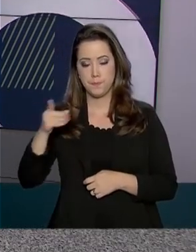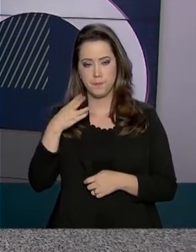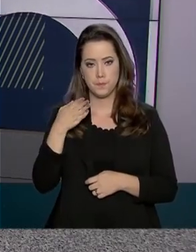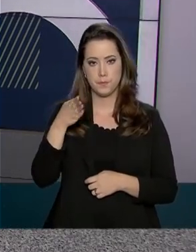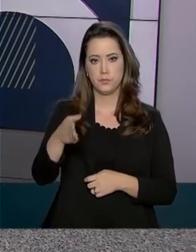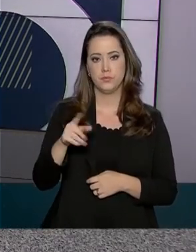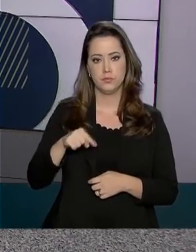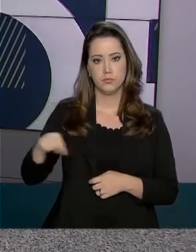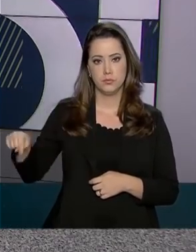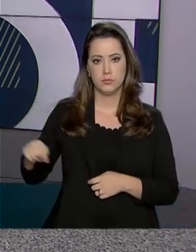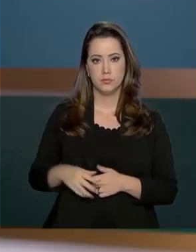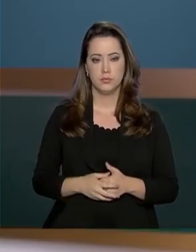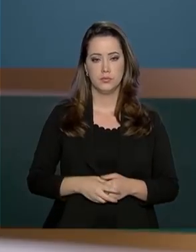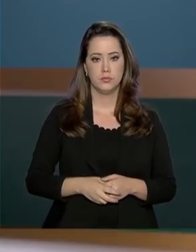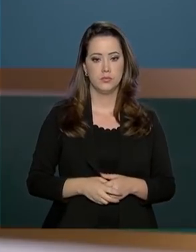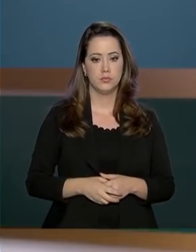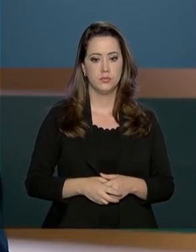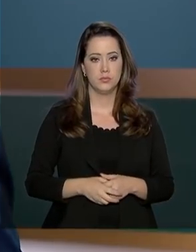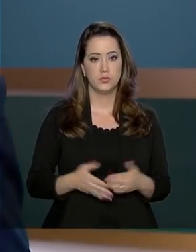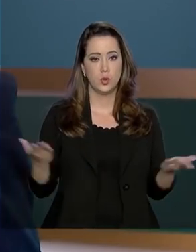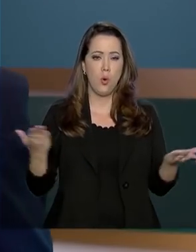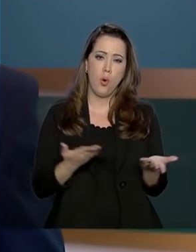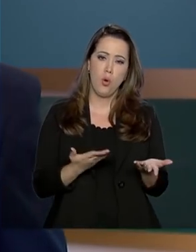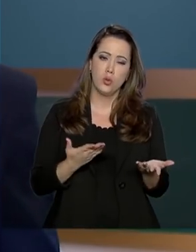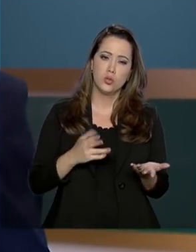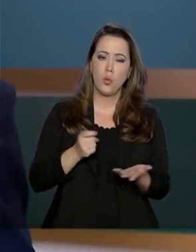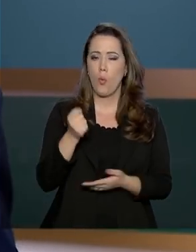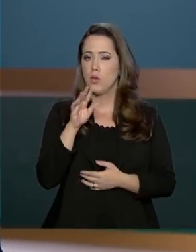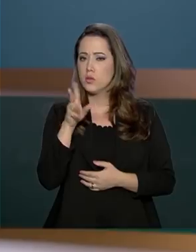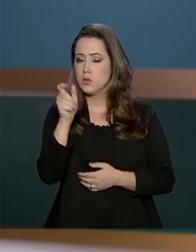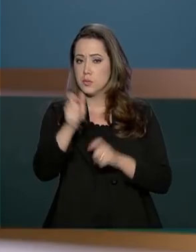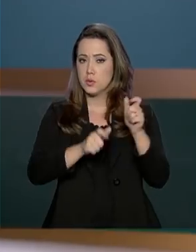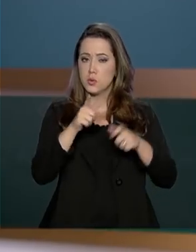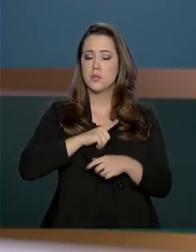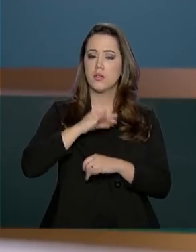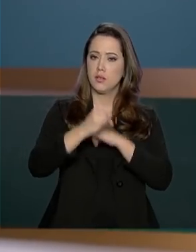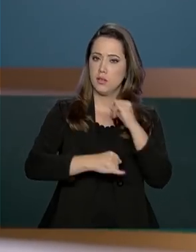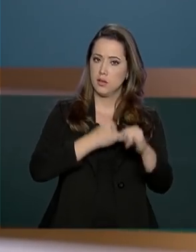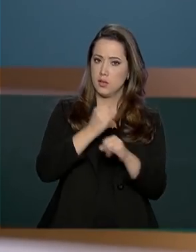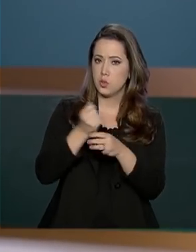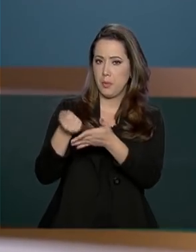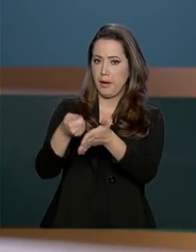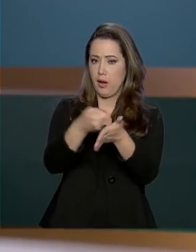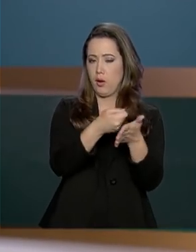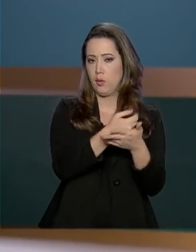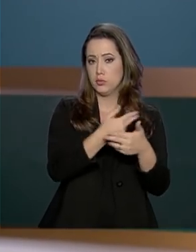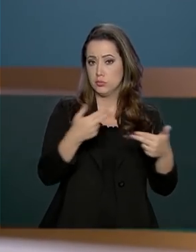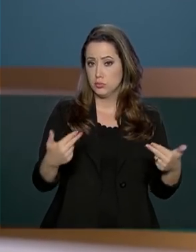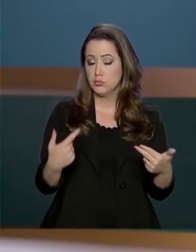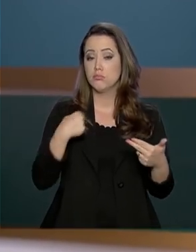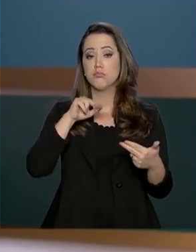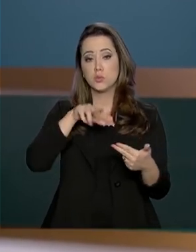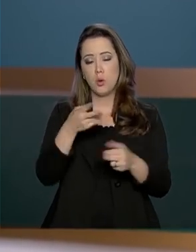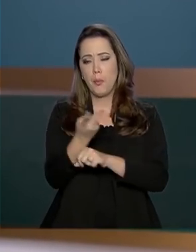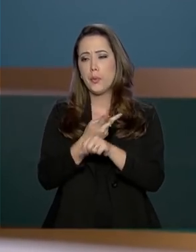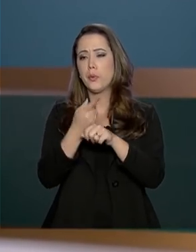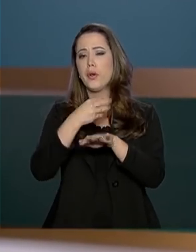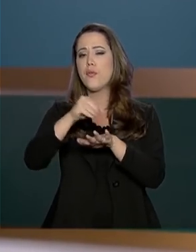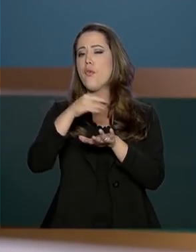do participante. Hoje em dia, quase todo mundo usa a internet para pagar contas, procurar informações,